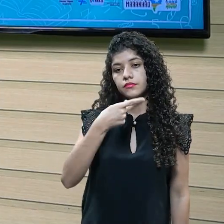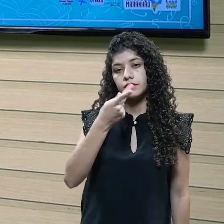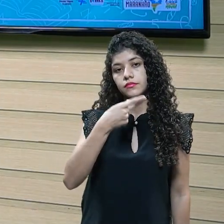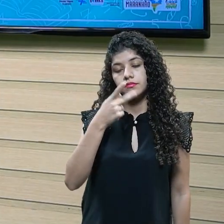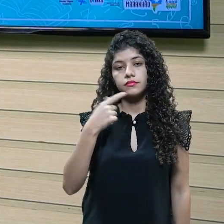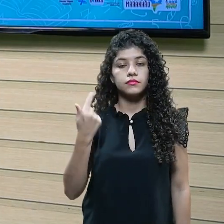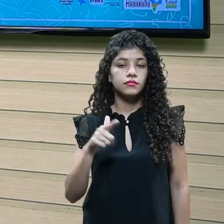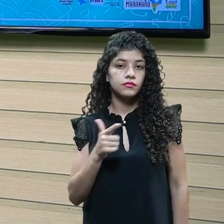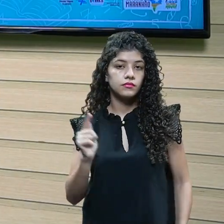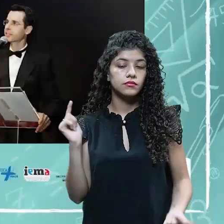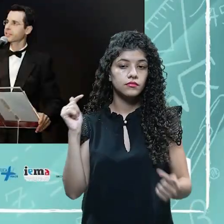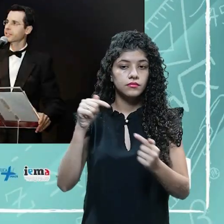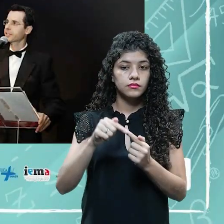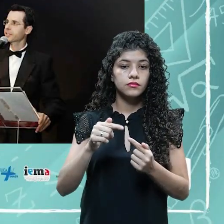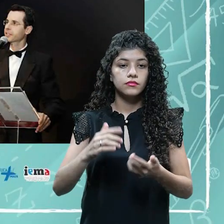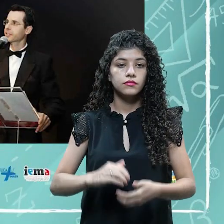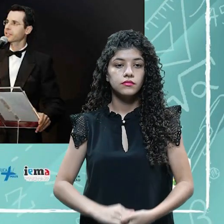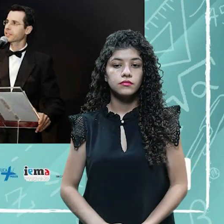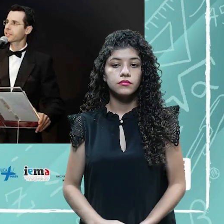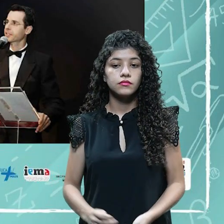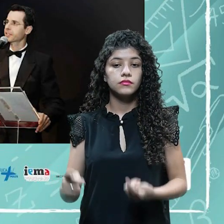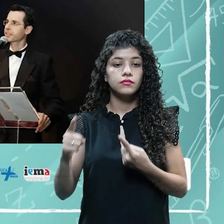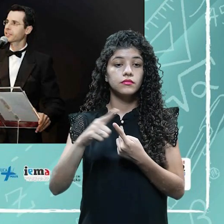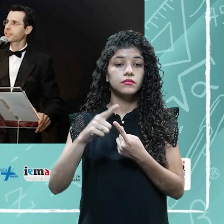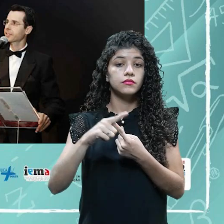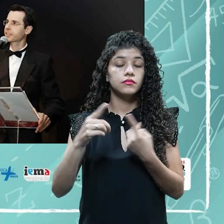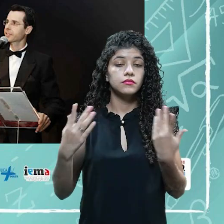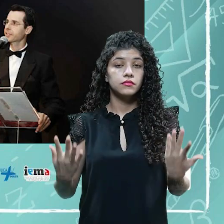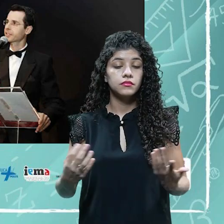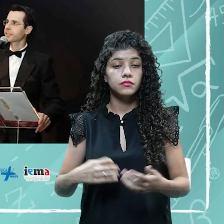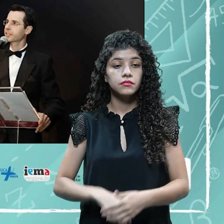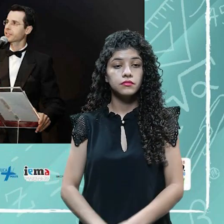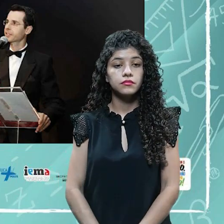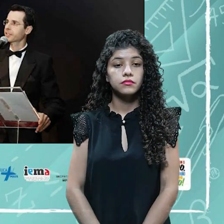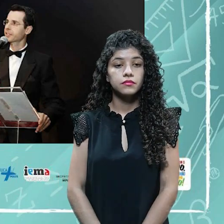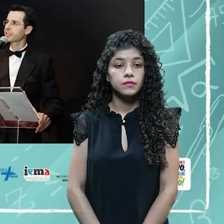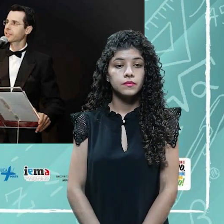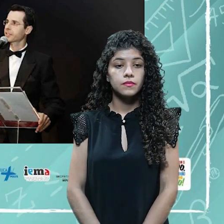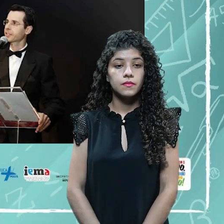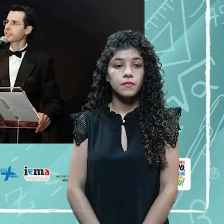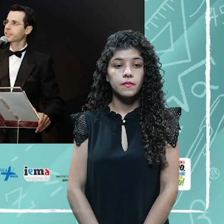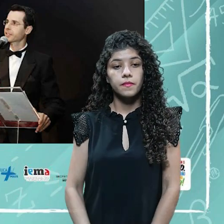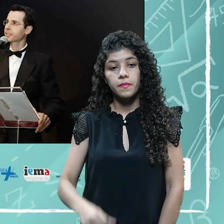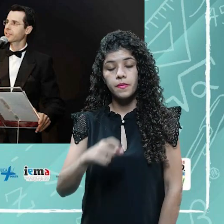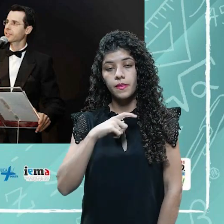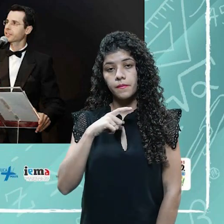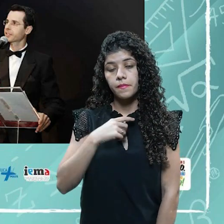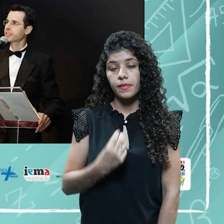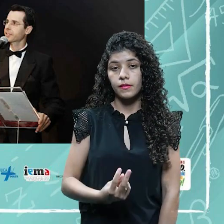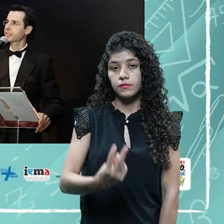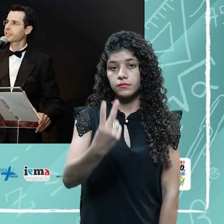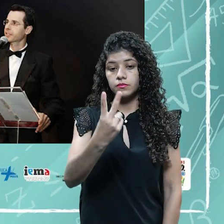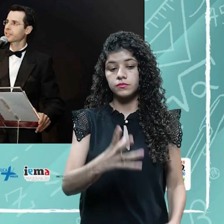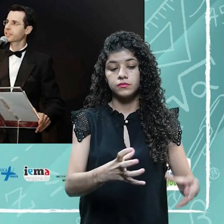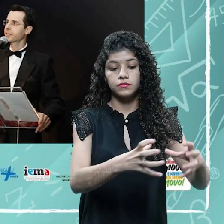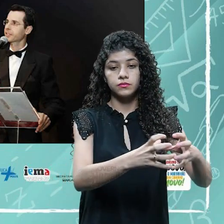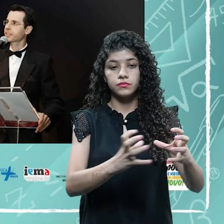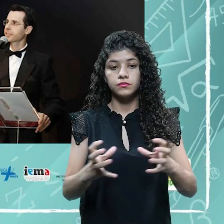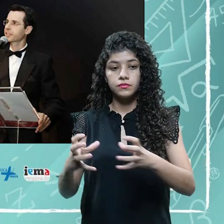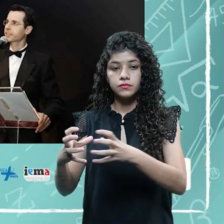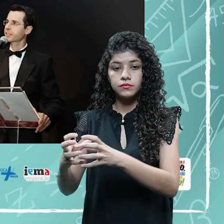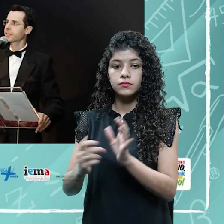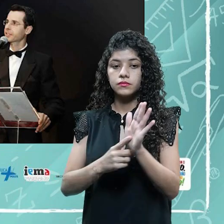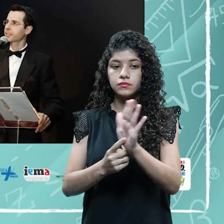ter objetividade. Então, os tipos de cerimonial, né? A gente tem dois grupos. Apresentação especial,